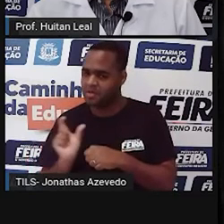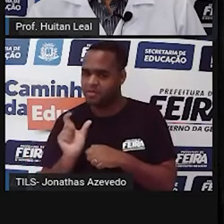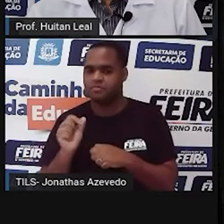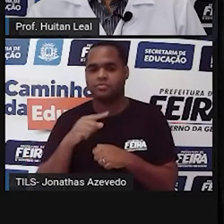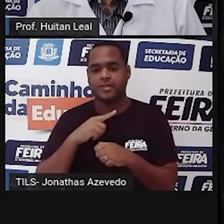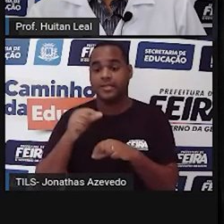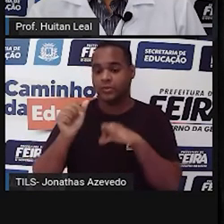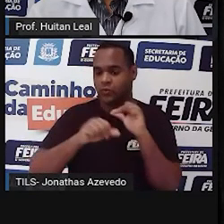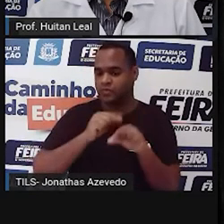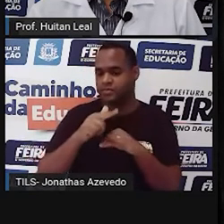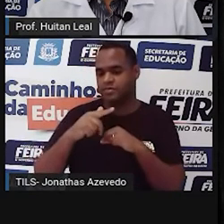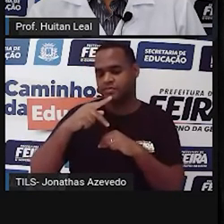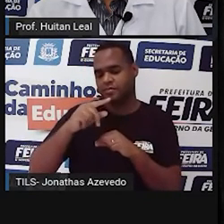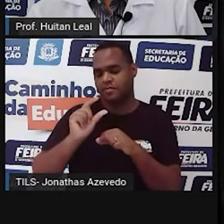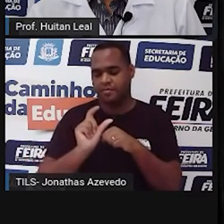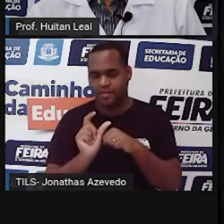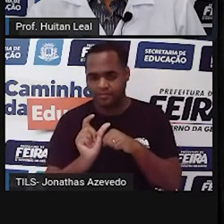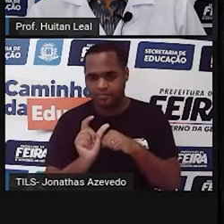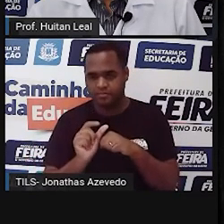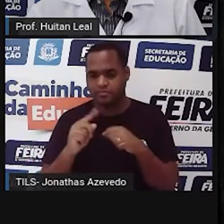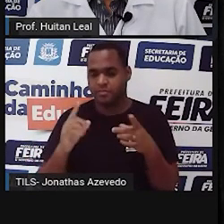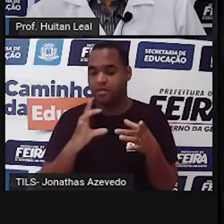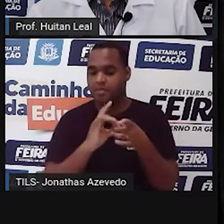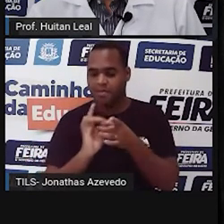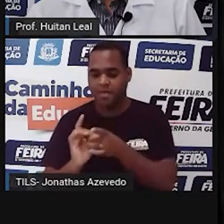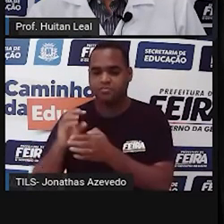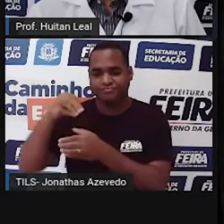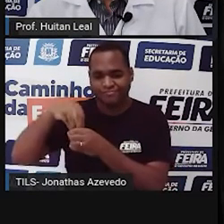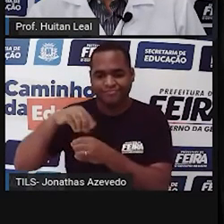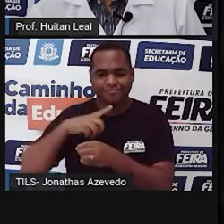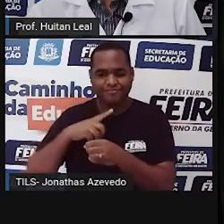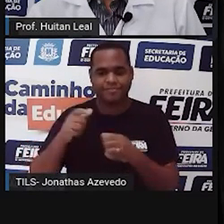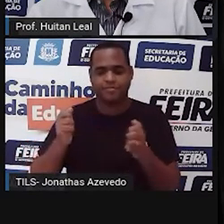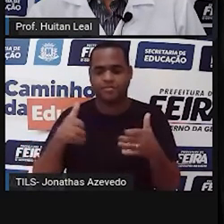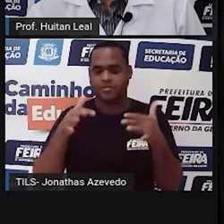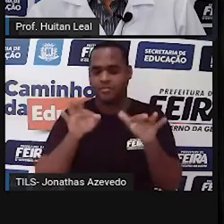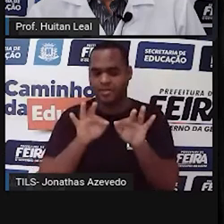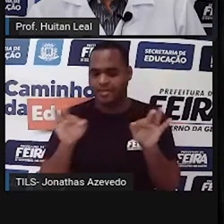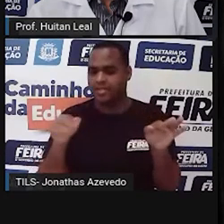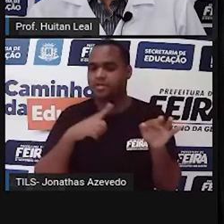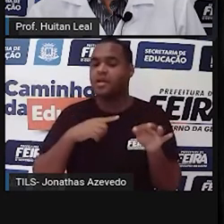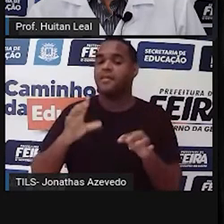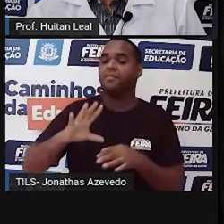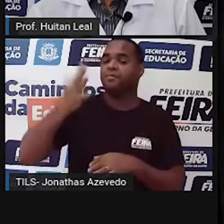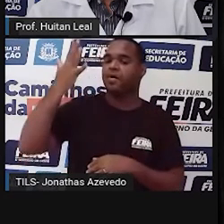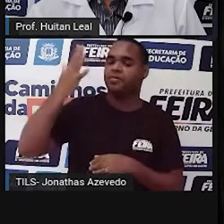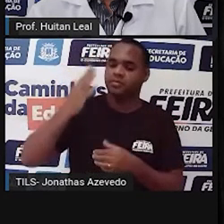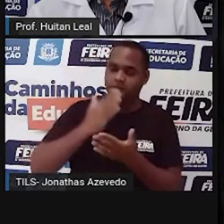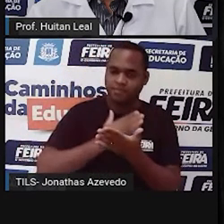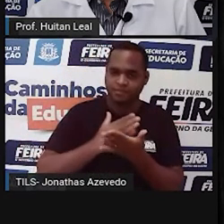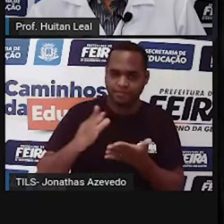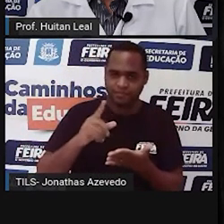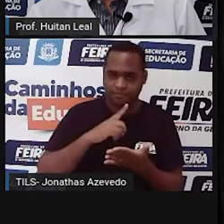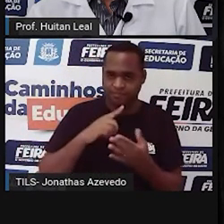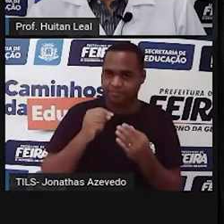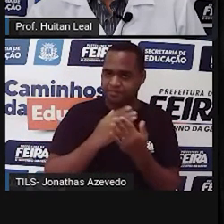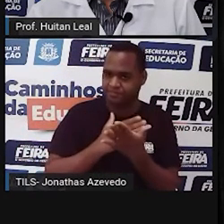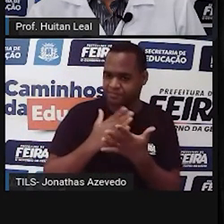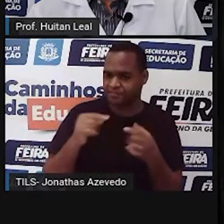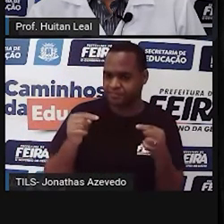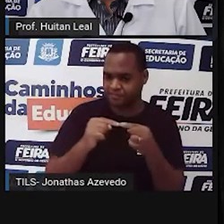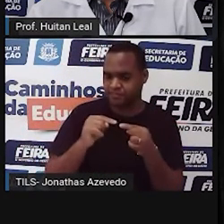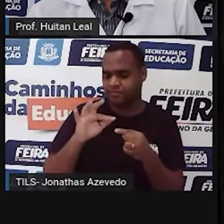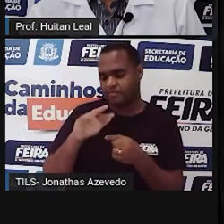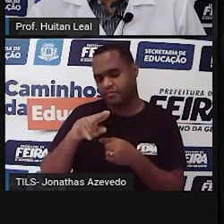de acordo com o contexto em que ela é escrita, em que ela aparece. São aquelas que não possuem originalmente a